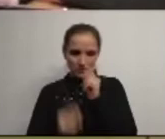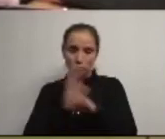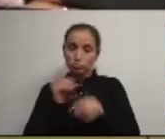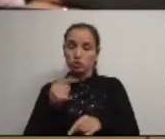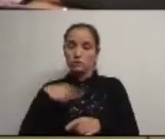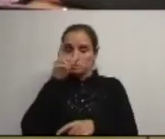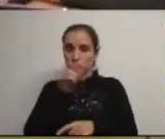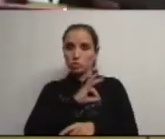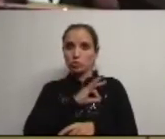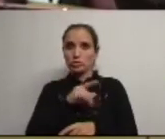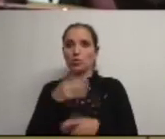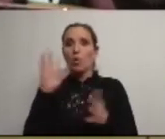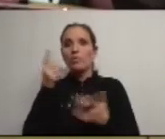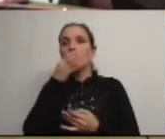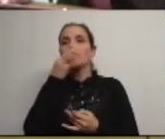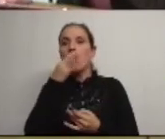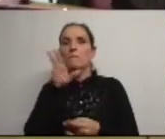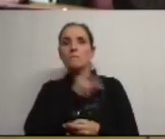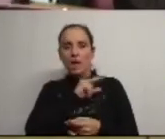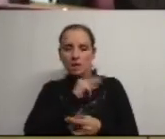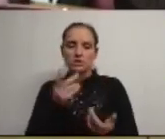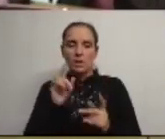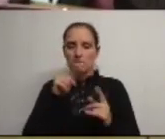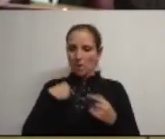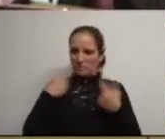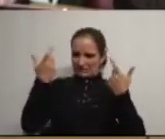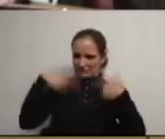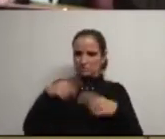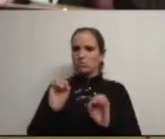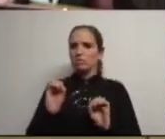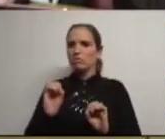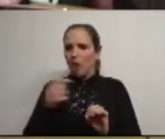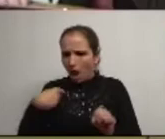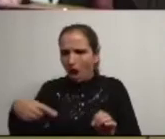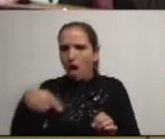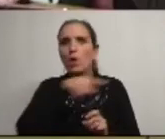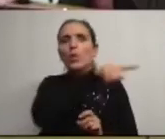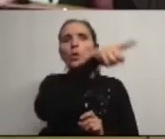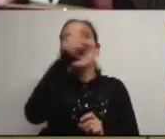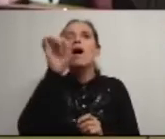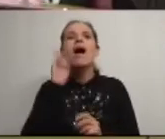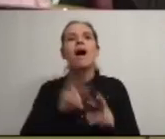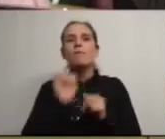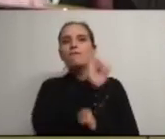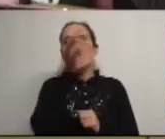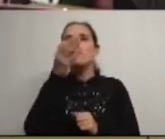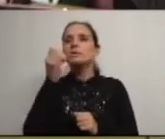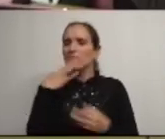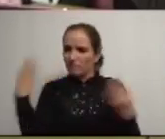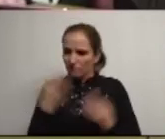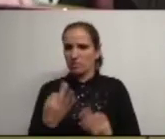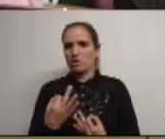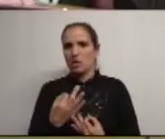senhores eu quando falo de prémios à medida eu tenho muito disso das câmaras do vosso partido sinceramente que tenho